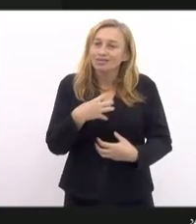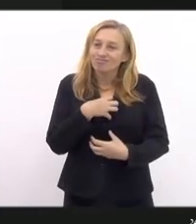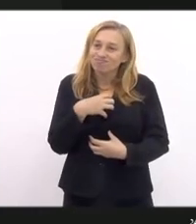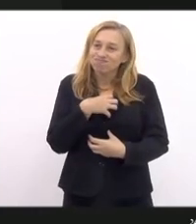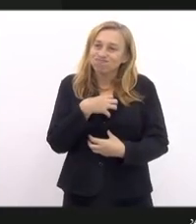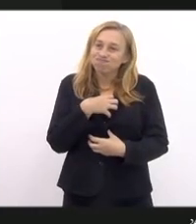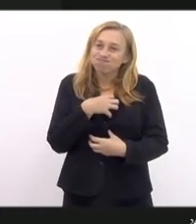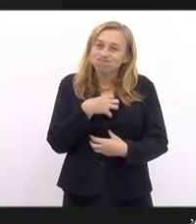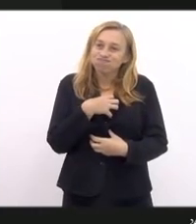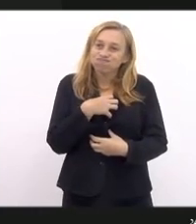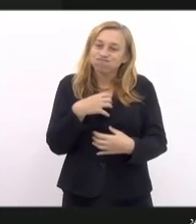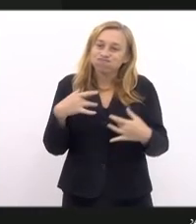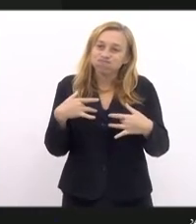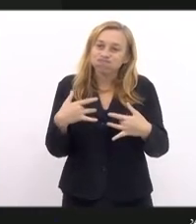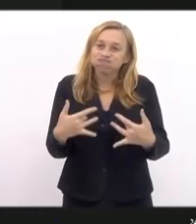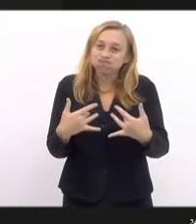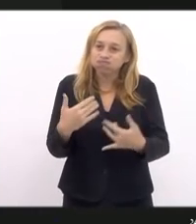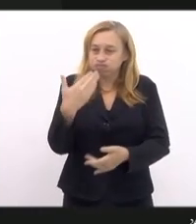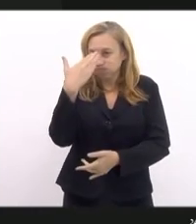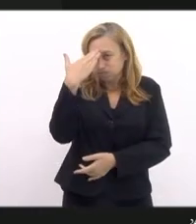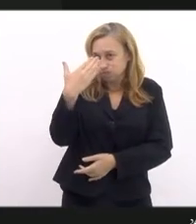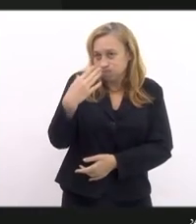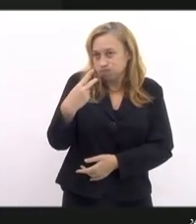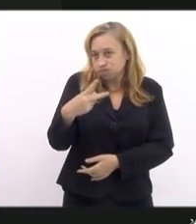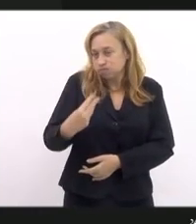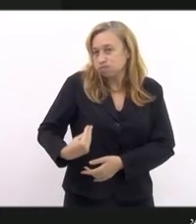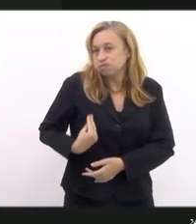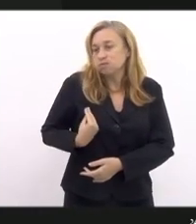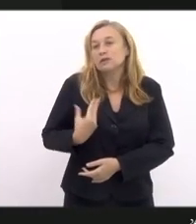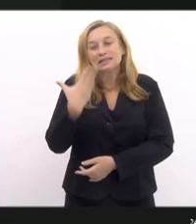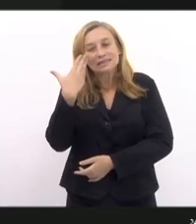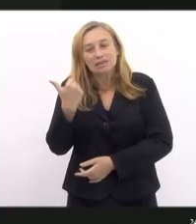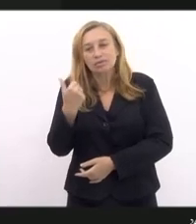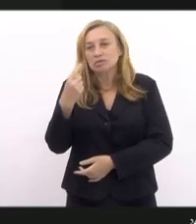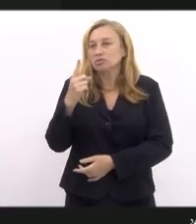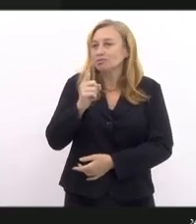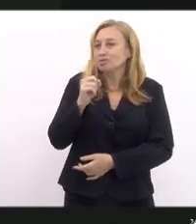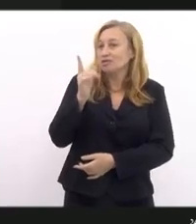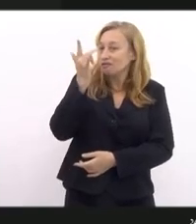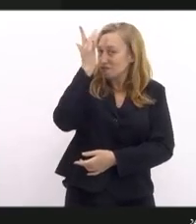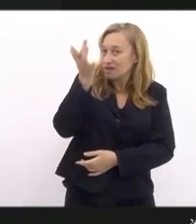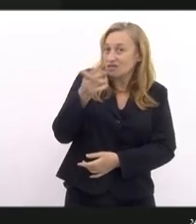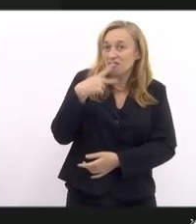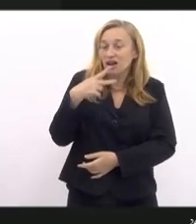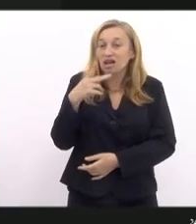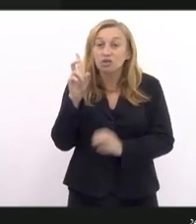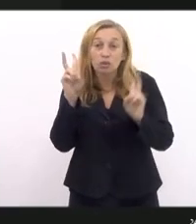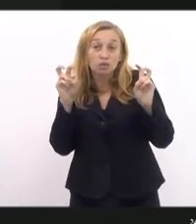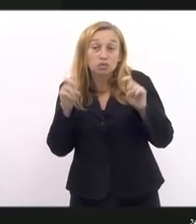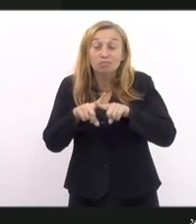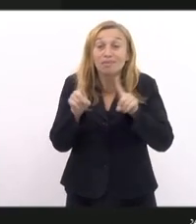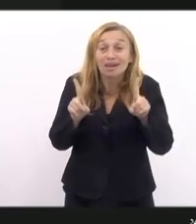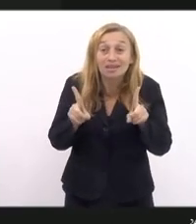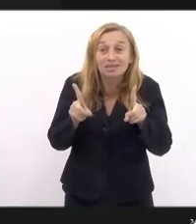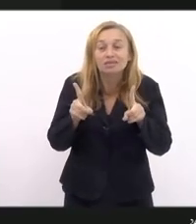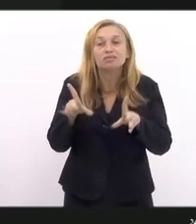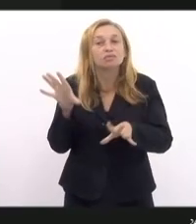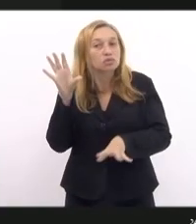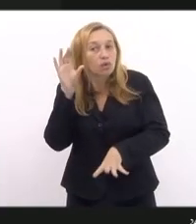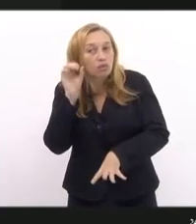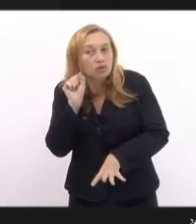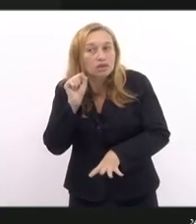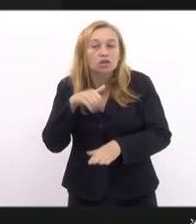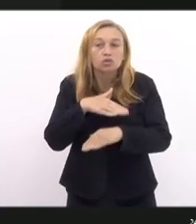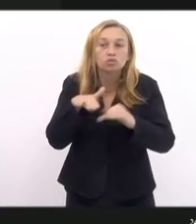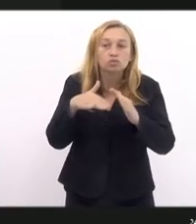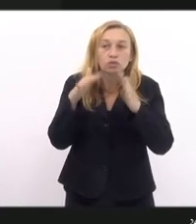solidariedade, obrigado pela presença, a gente sabe que não é fácil falar desse assunto, mas vamos ouvi-la com